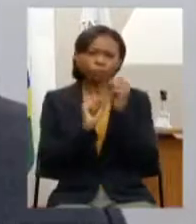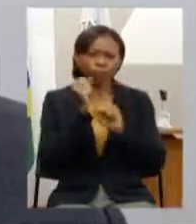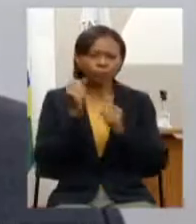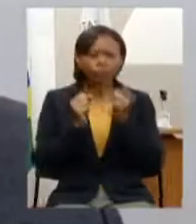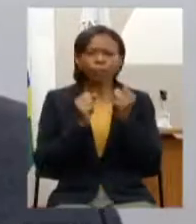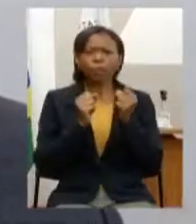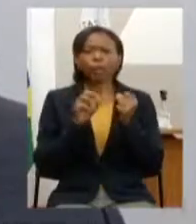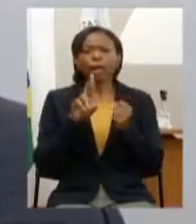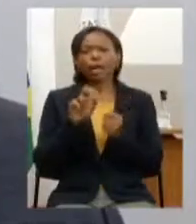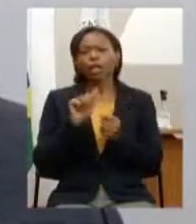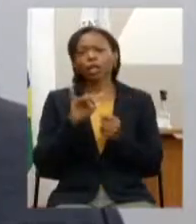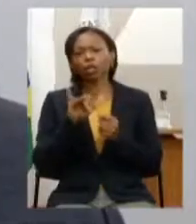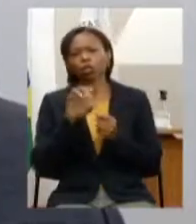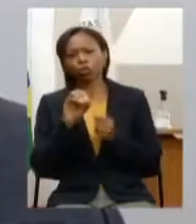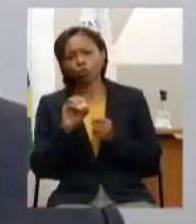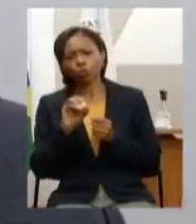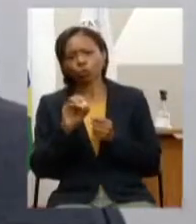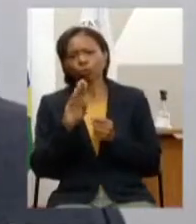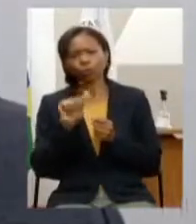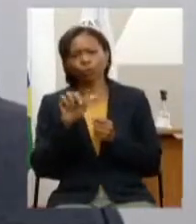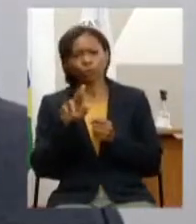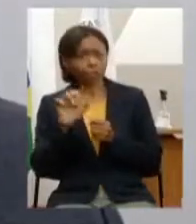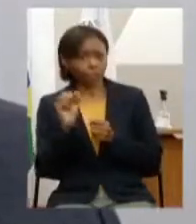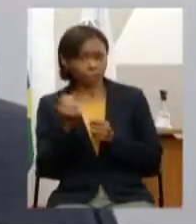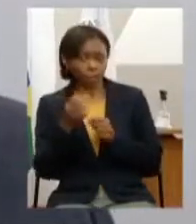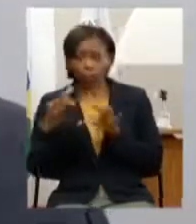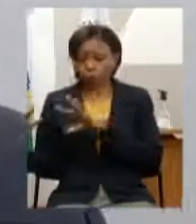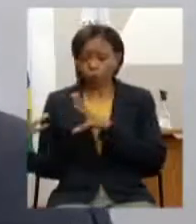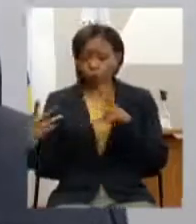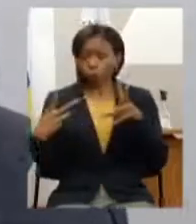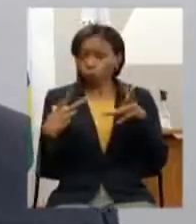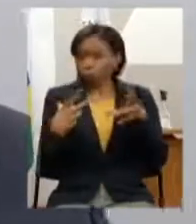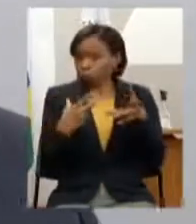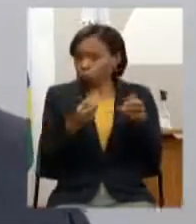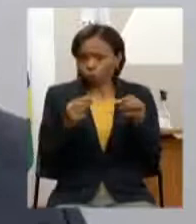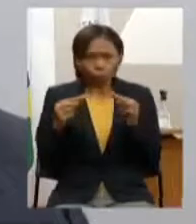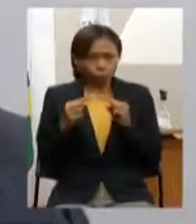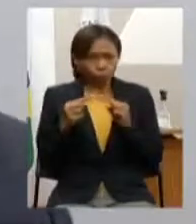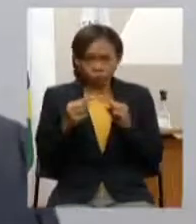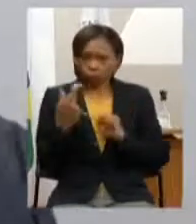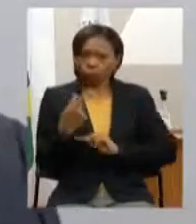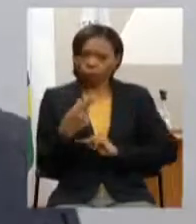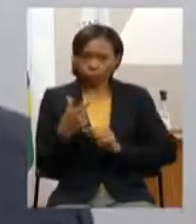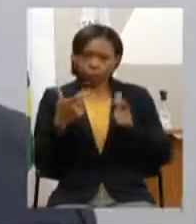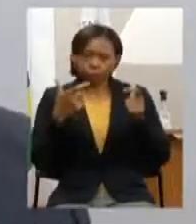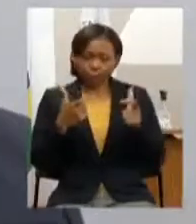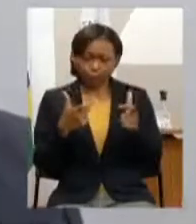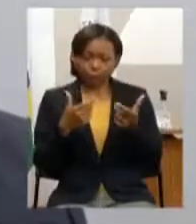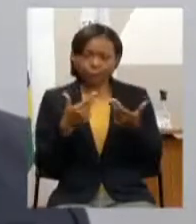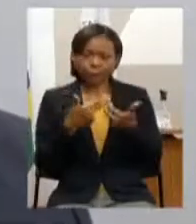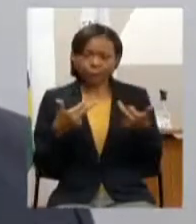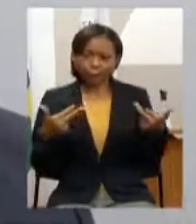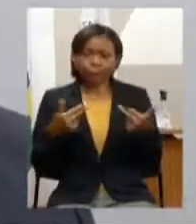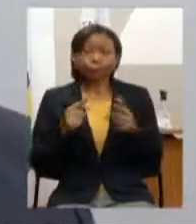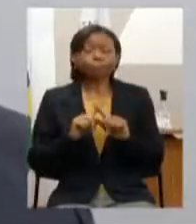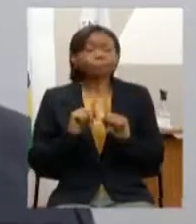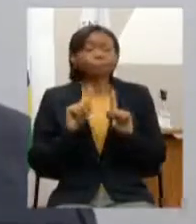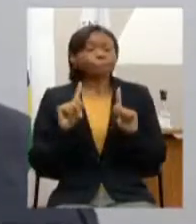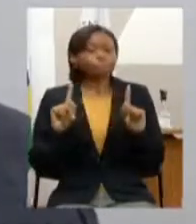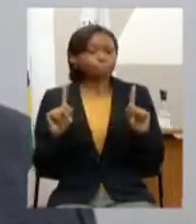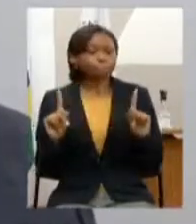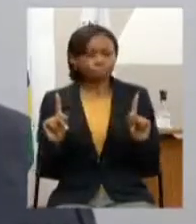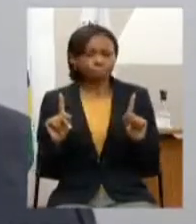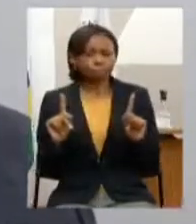enfim e tudo que se relaciona ao aporte dessa infraestrutura mas o o